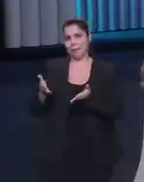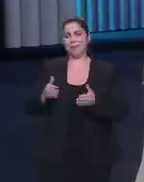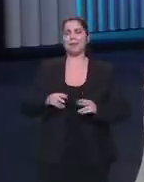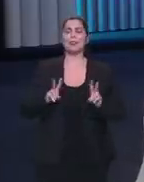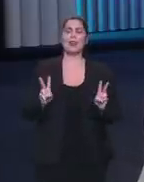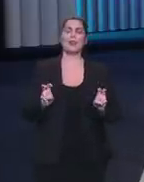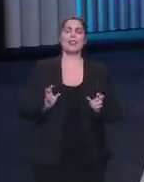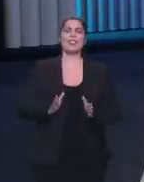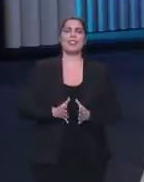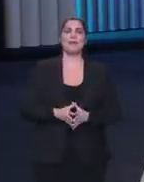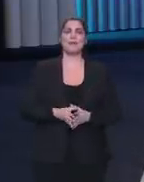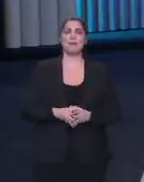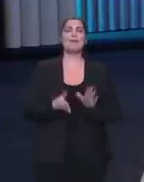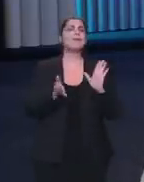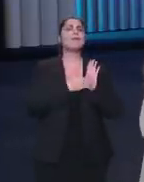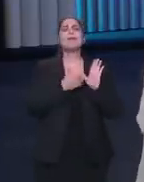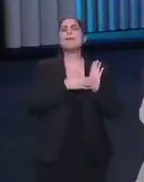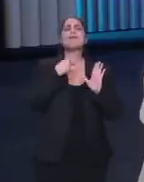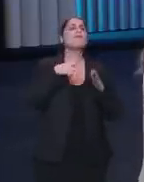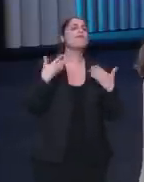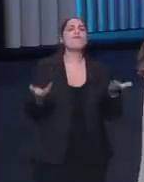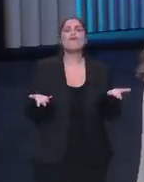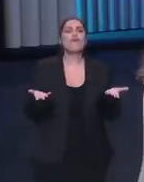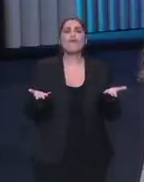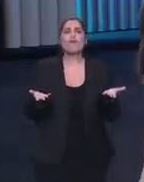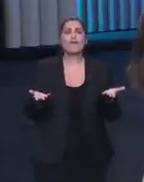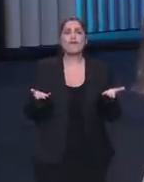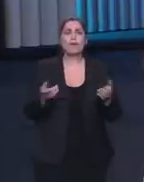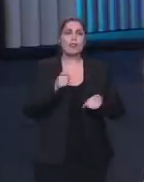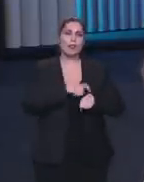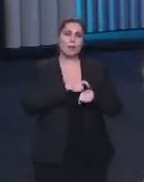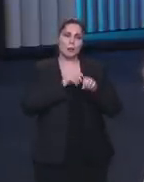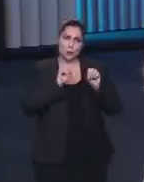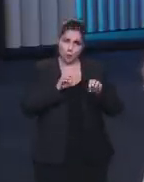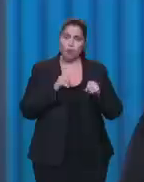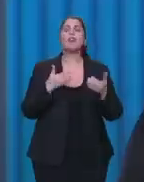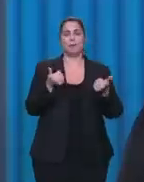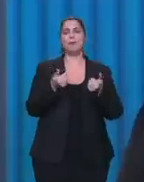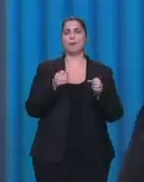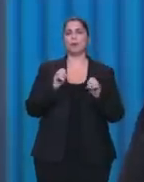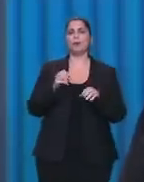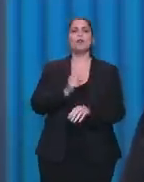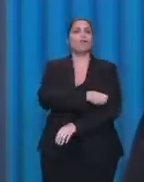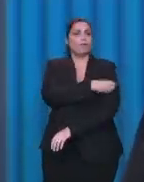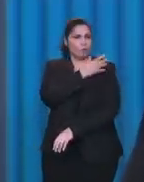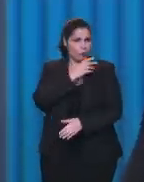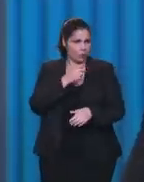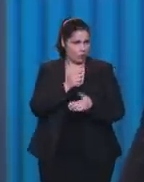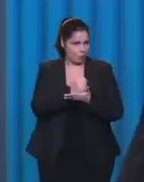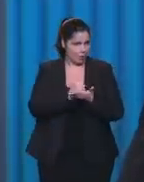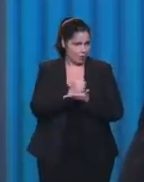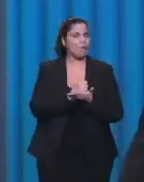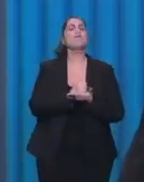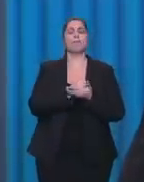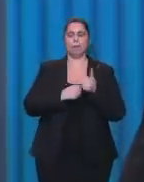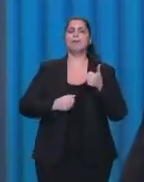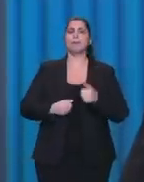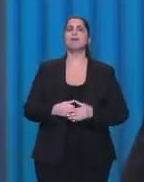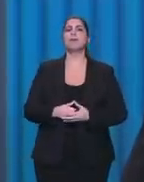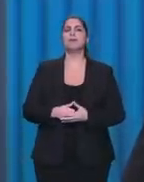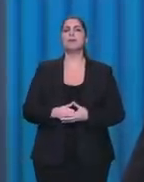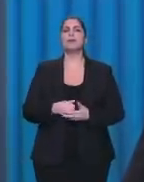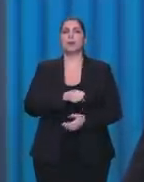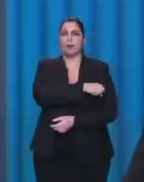quais são as suas propostas para a Seu tempo acabou. Educação de base. Educação de base é quando a gente